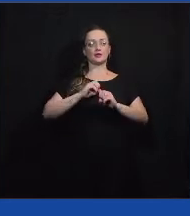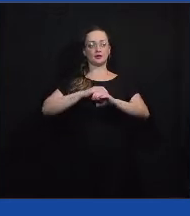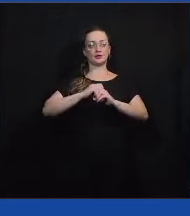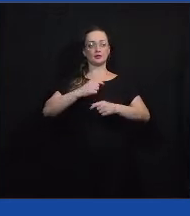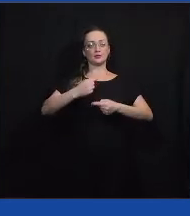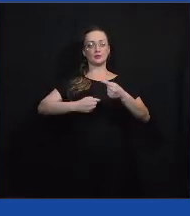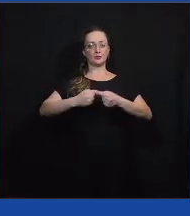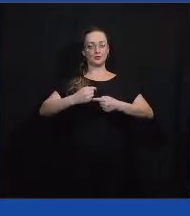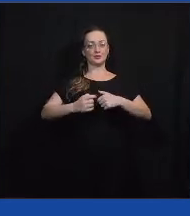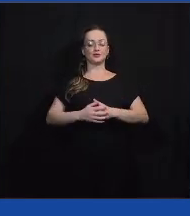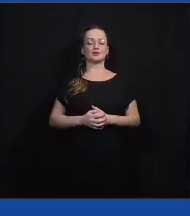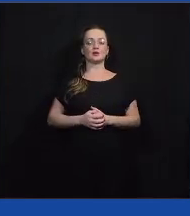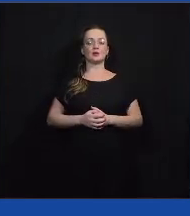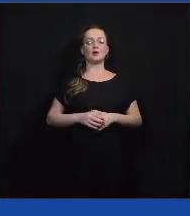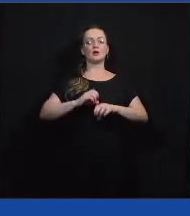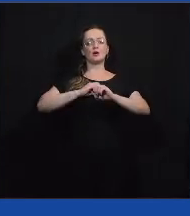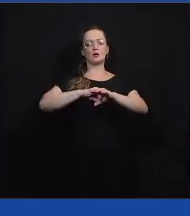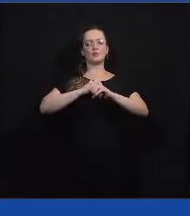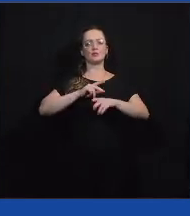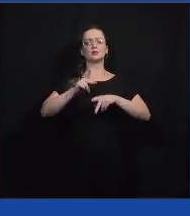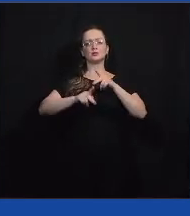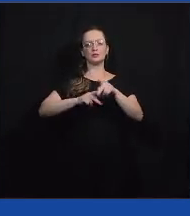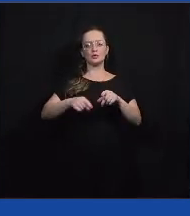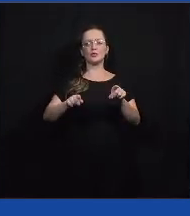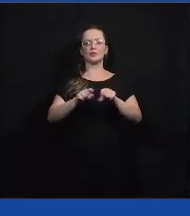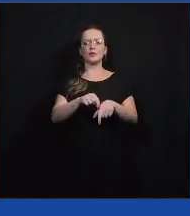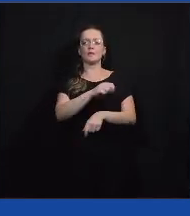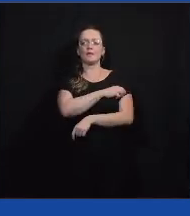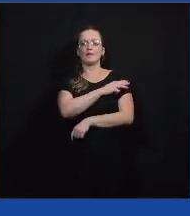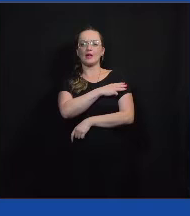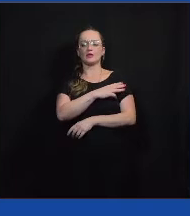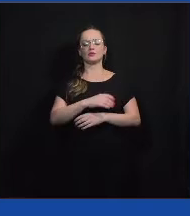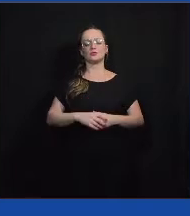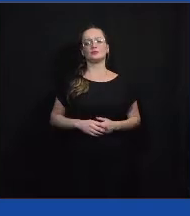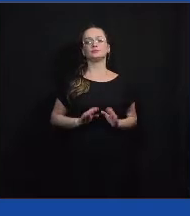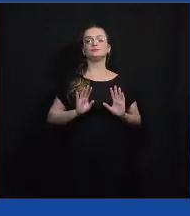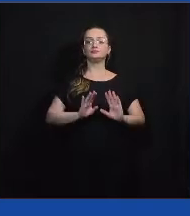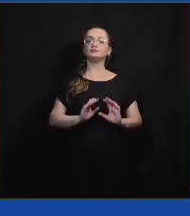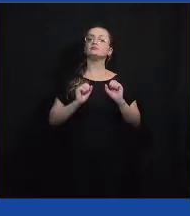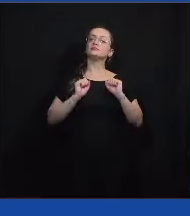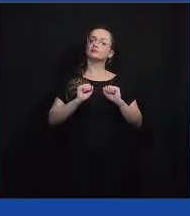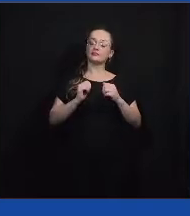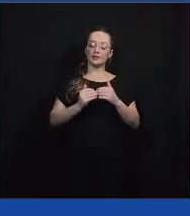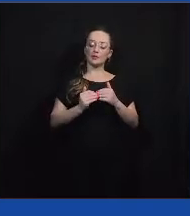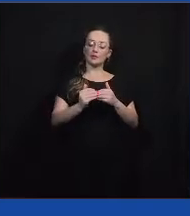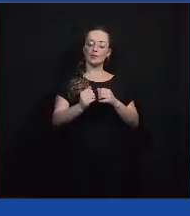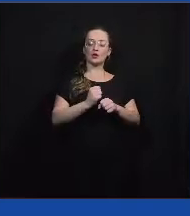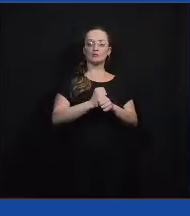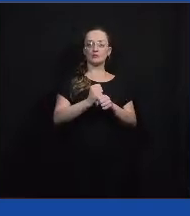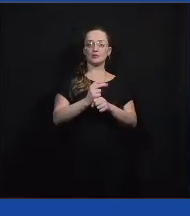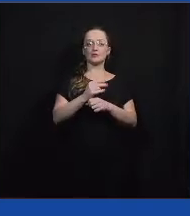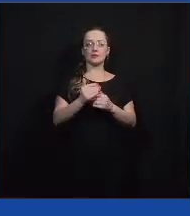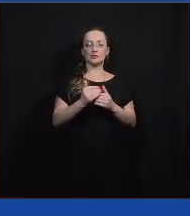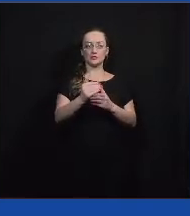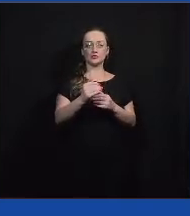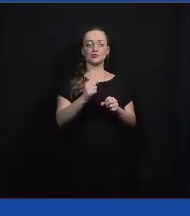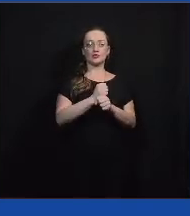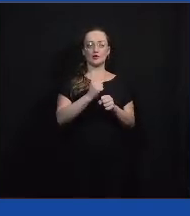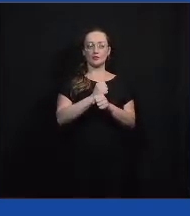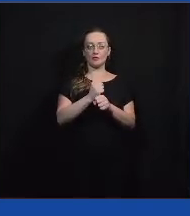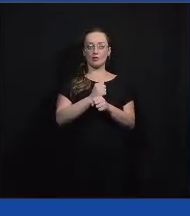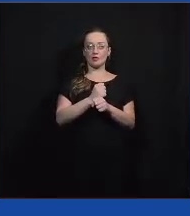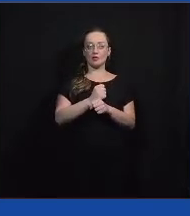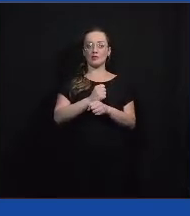para o ensino público, para o ensino médio, então é provável que aí nos próximos anos, principalmente a partir dessa reforma do ensino médio,